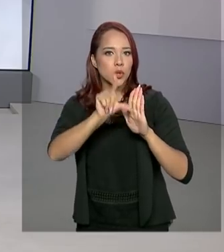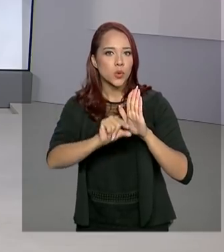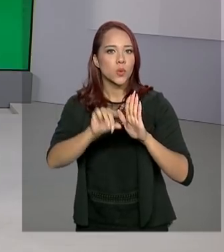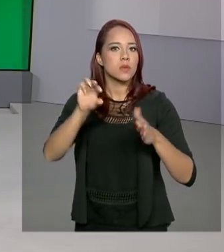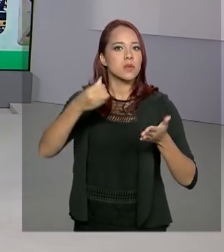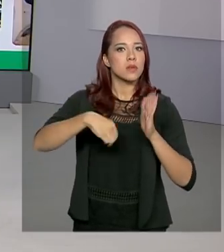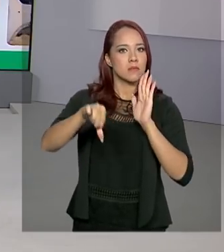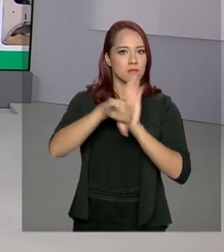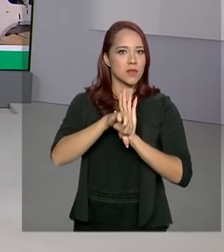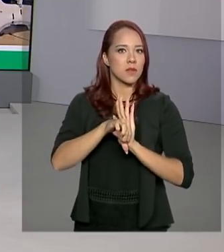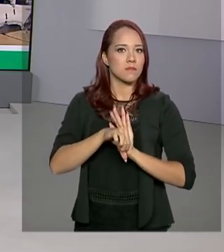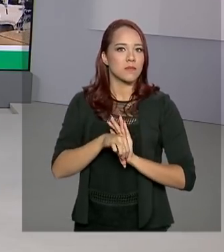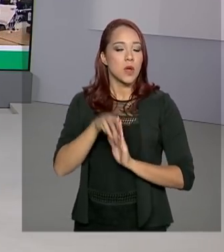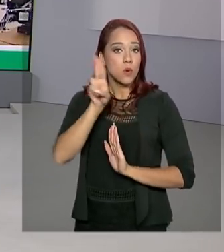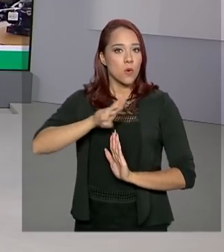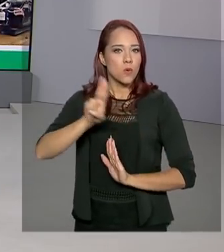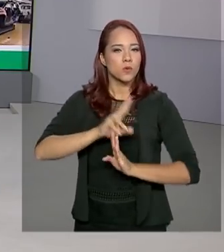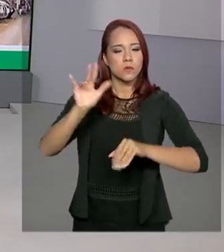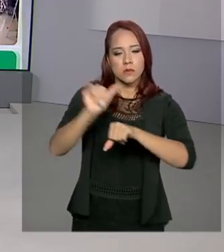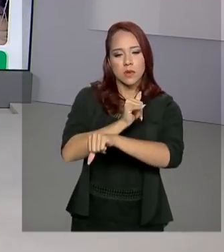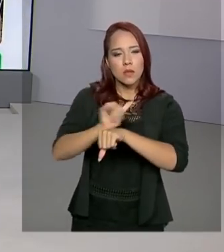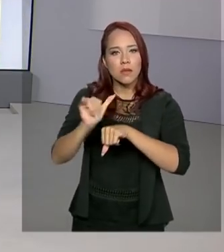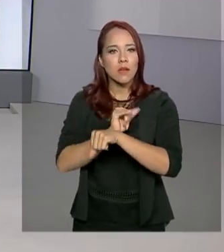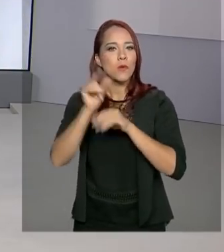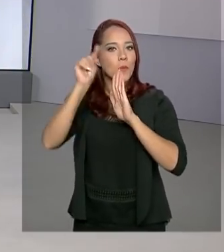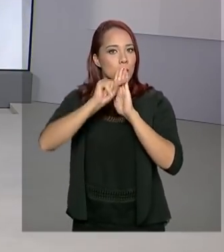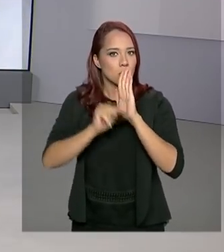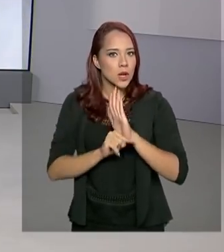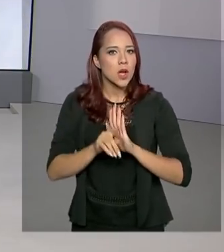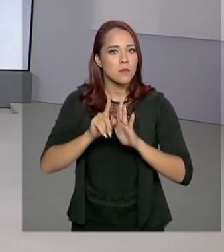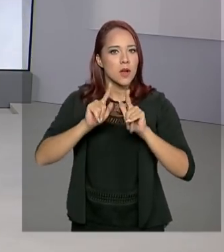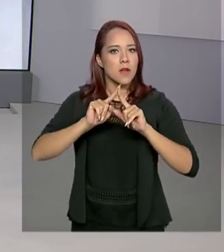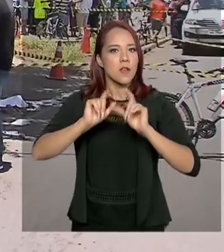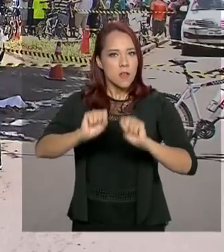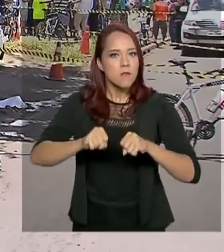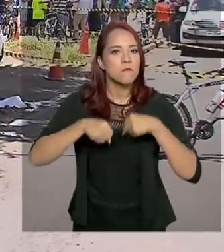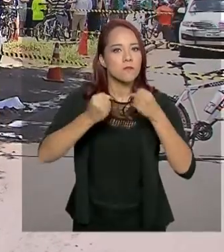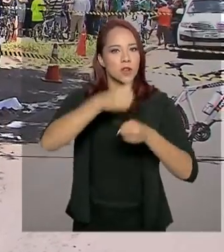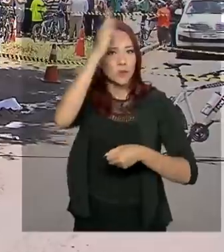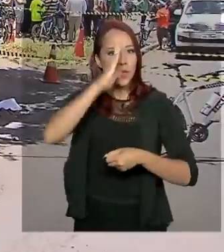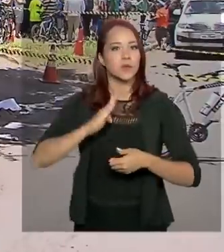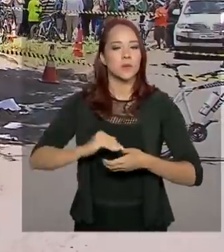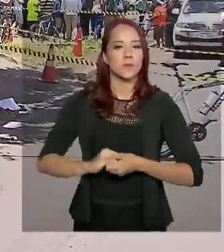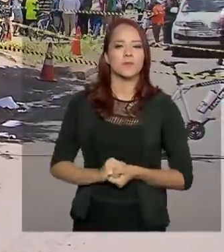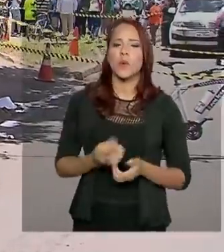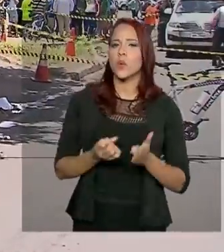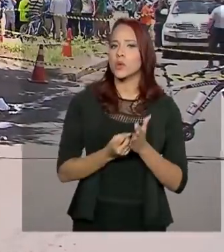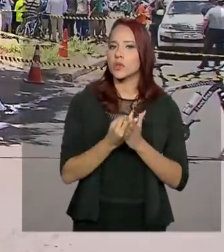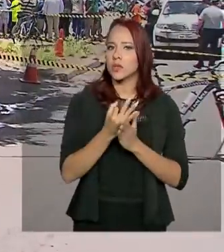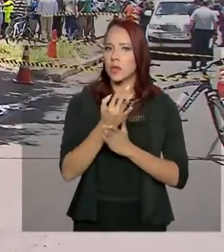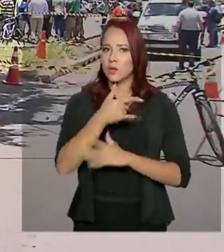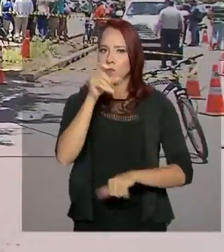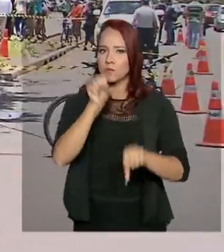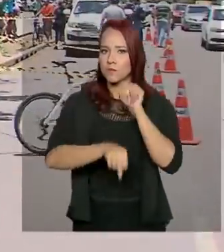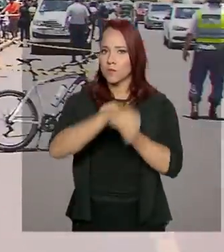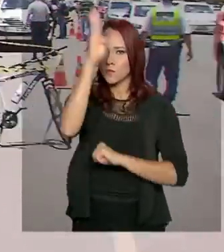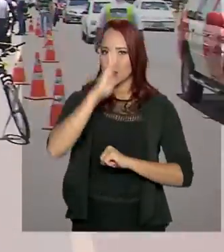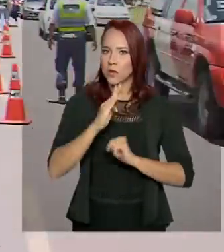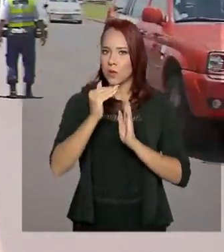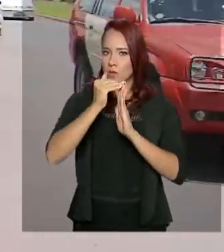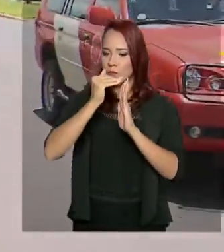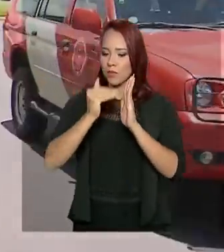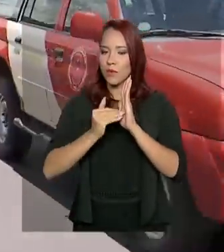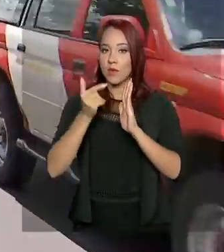criminalidade, com o uso de estratégias como o programa Em Frente Brasil. A quantidade de homicídios no Brasil caiu